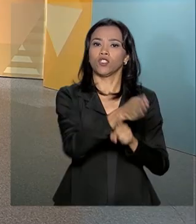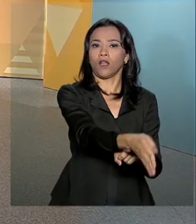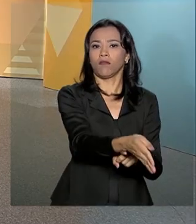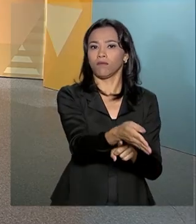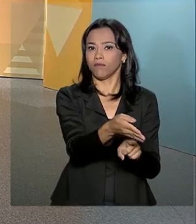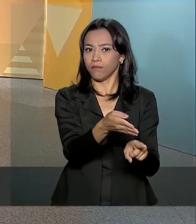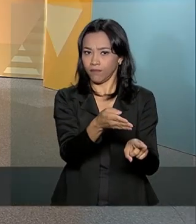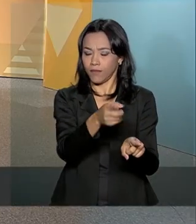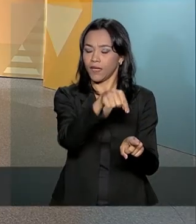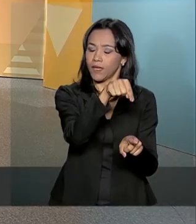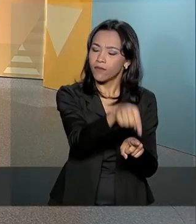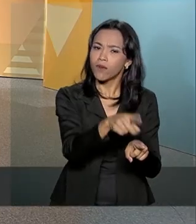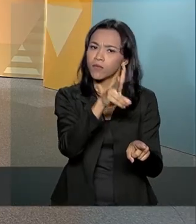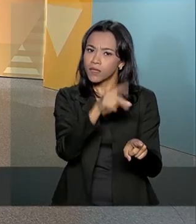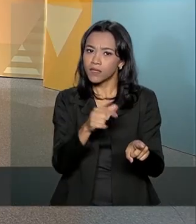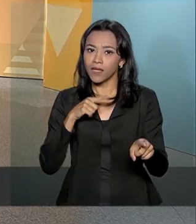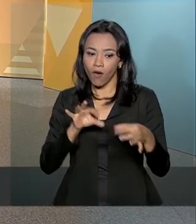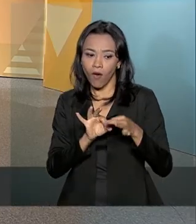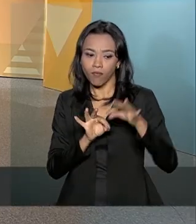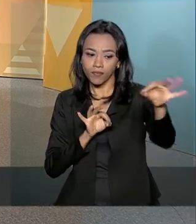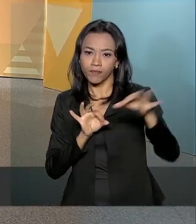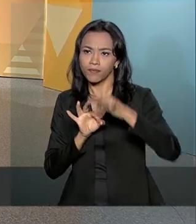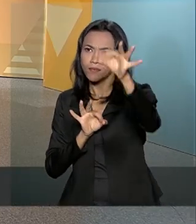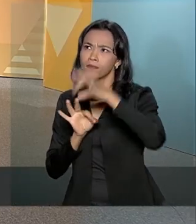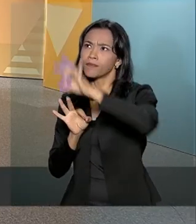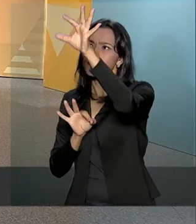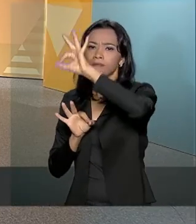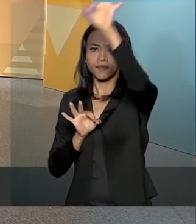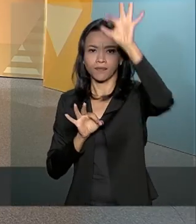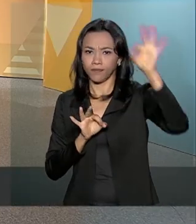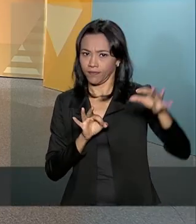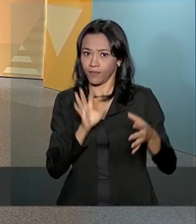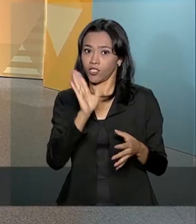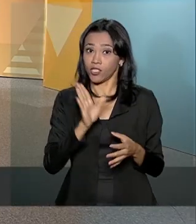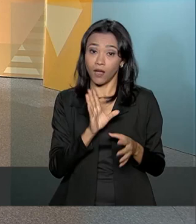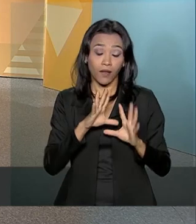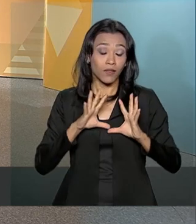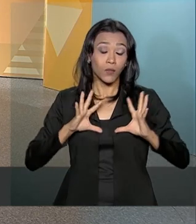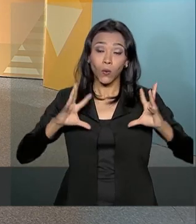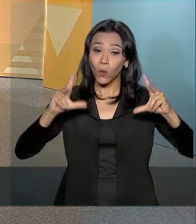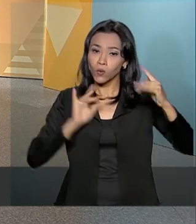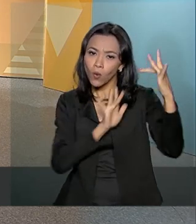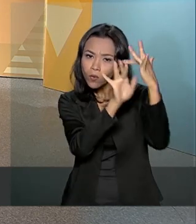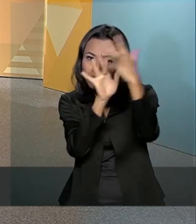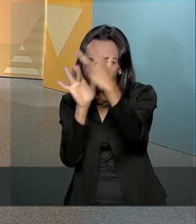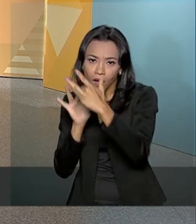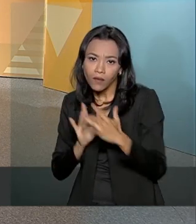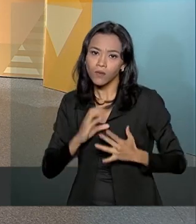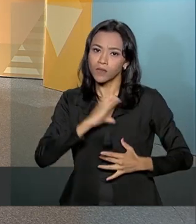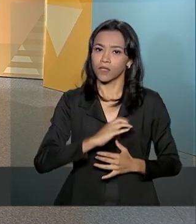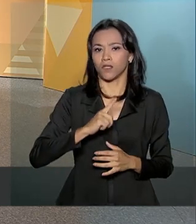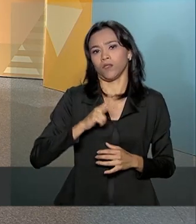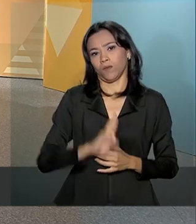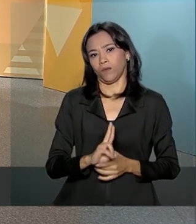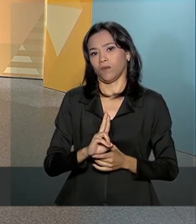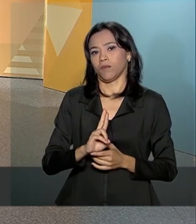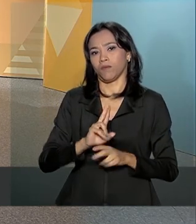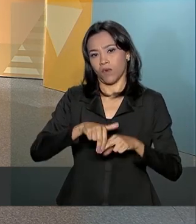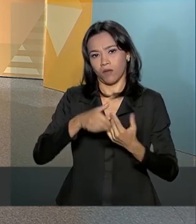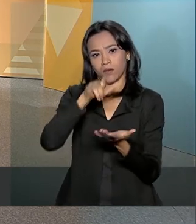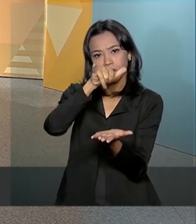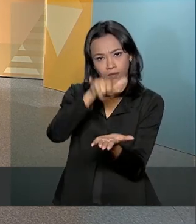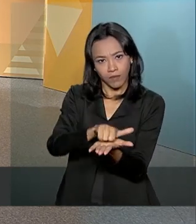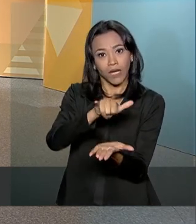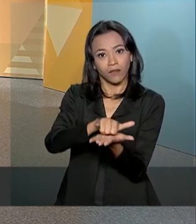Então, nós vamos ter esses braços espalhados. Esses órgãos estarão totalmente conectados conosco. E a gente espera, com isso, que a gente